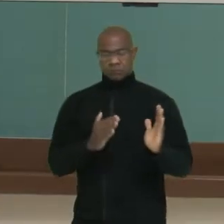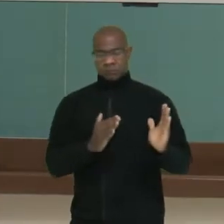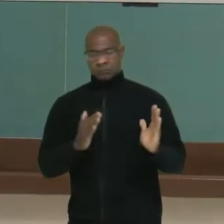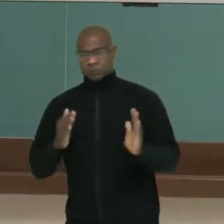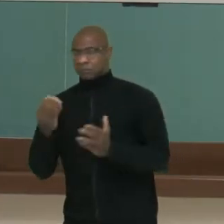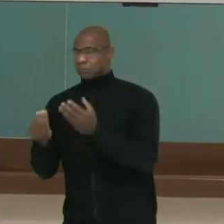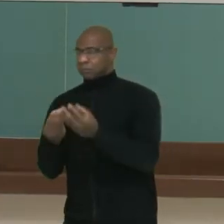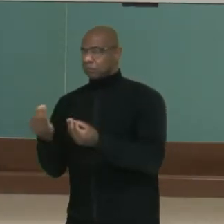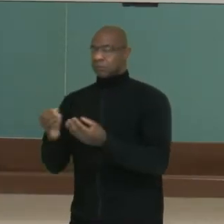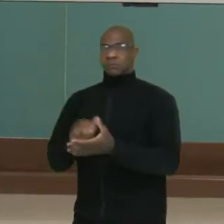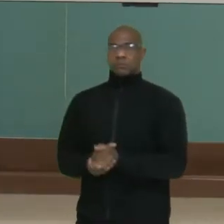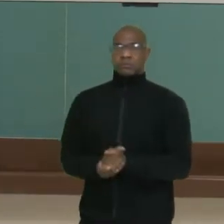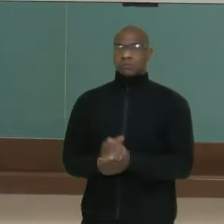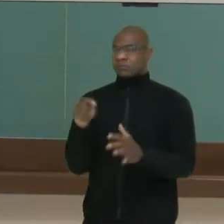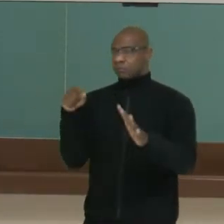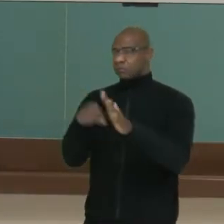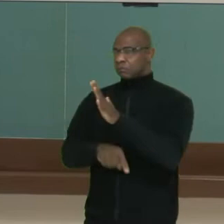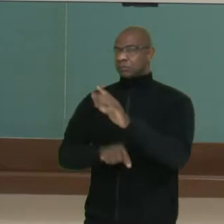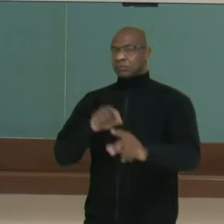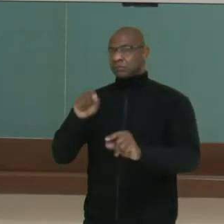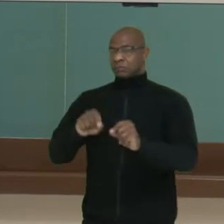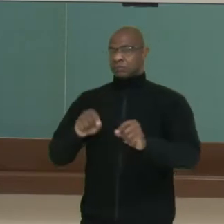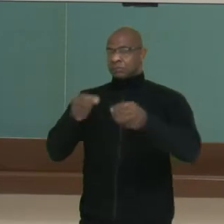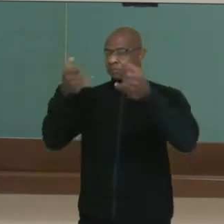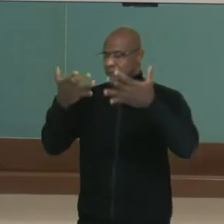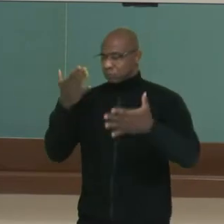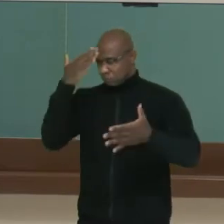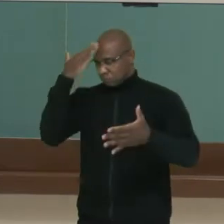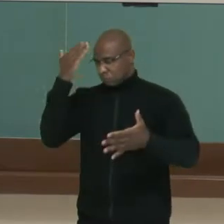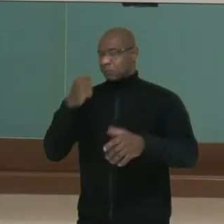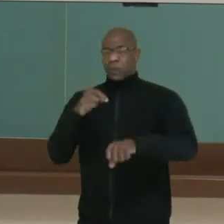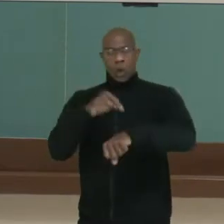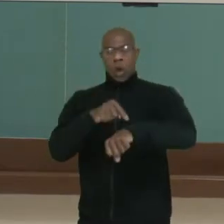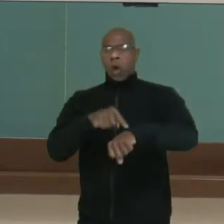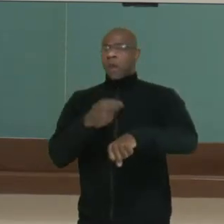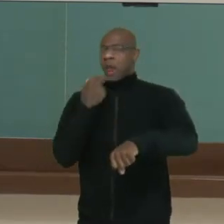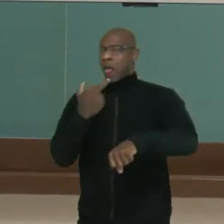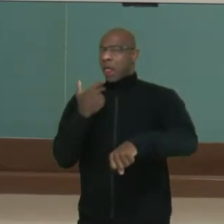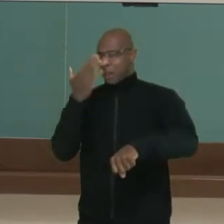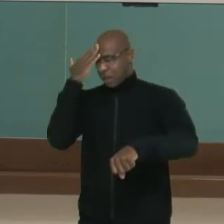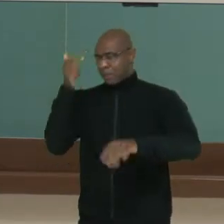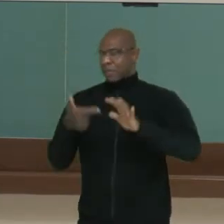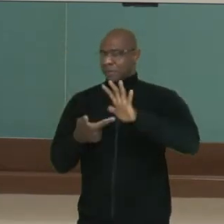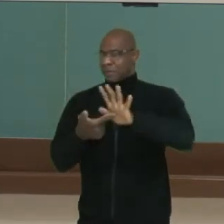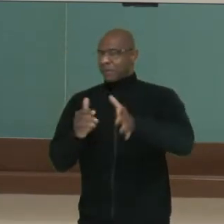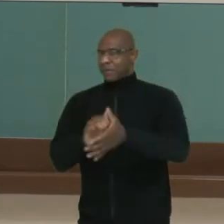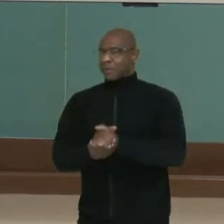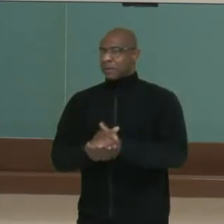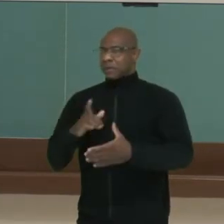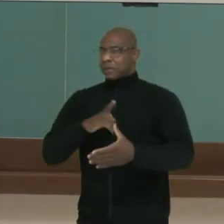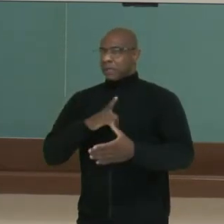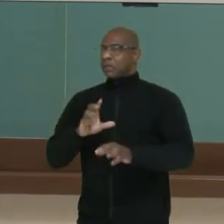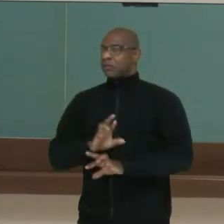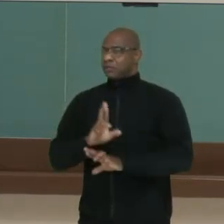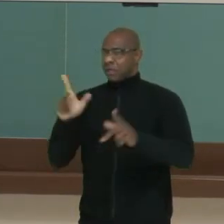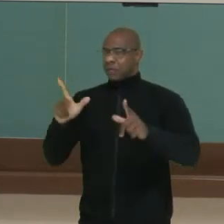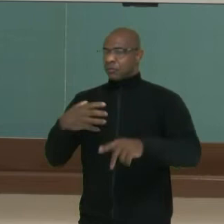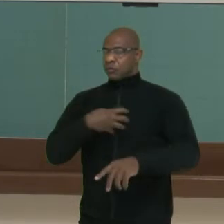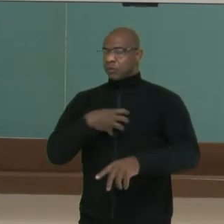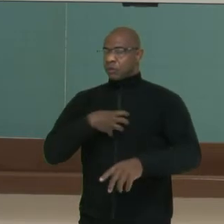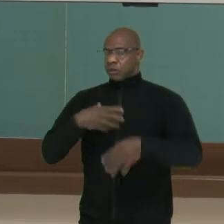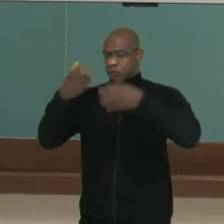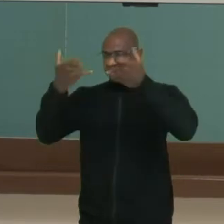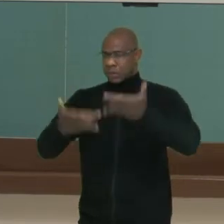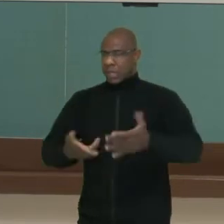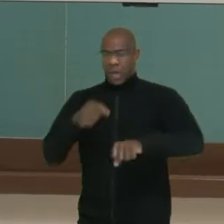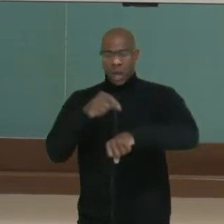para a perguntinha. Você sabe falar as horas em inglês? E será que há alguma diferença com a maneira de falarmos as